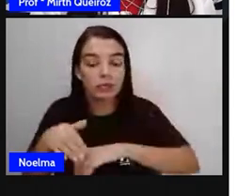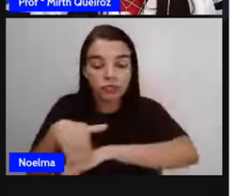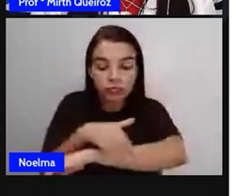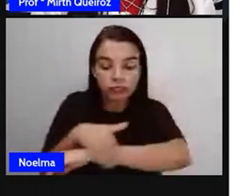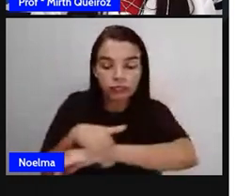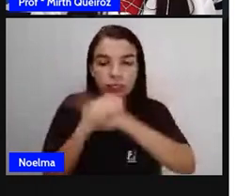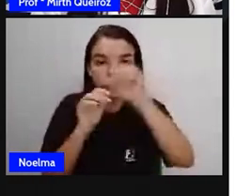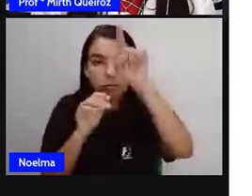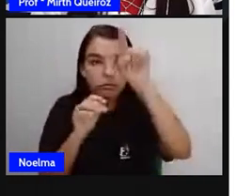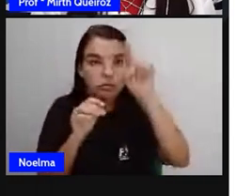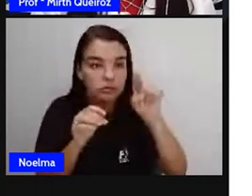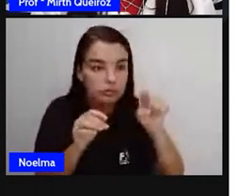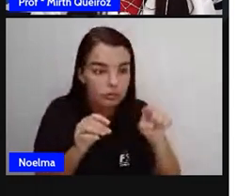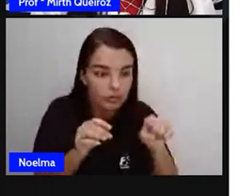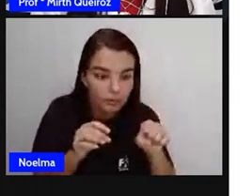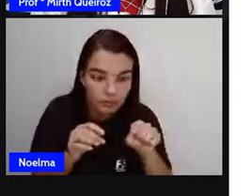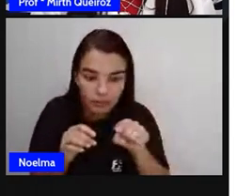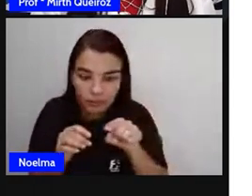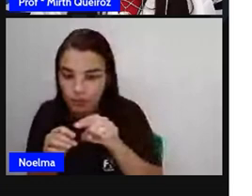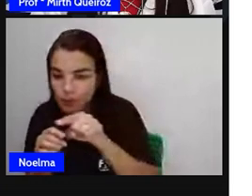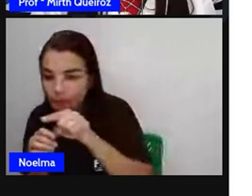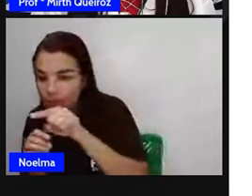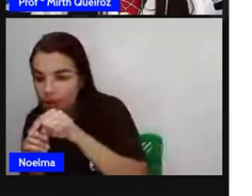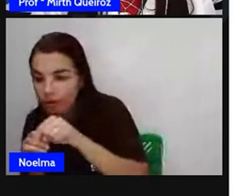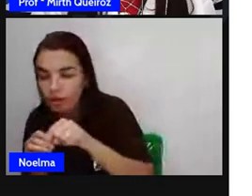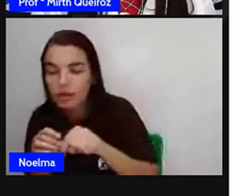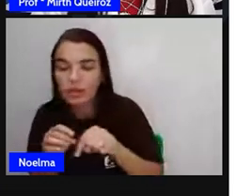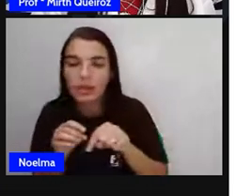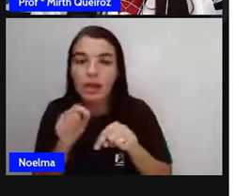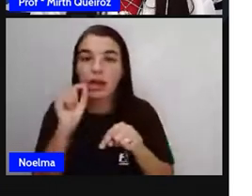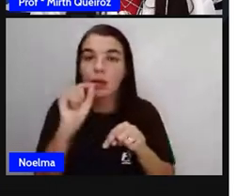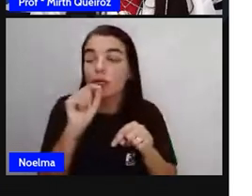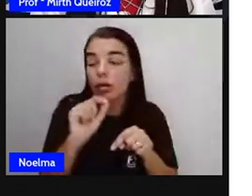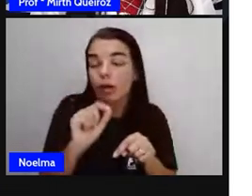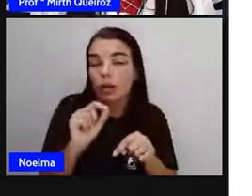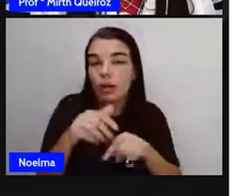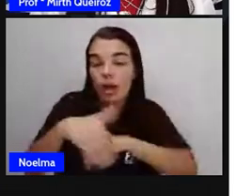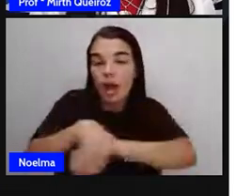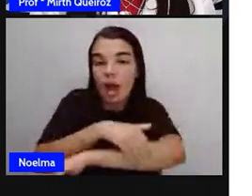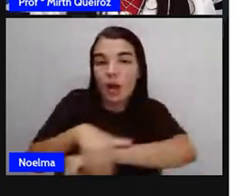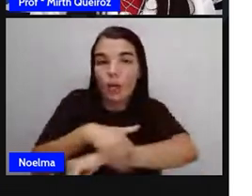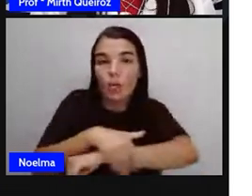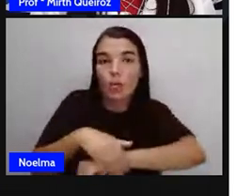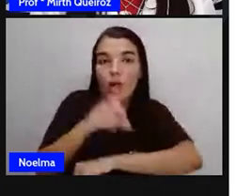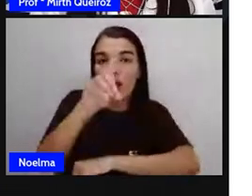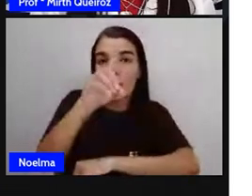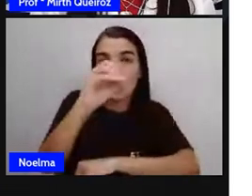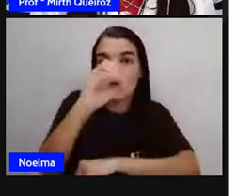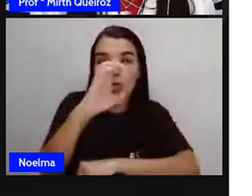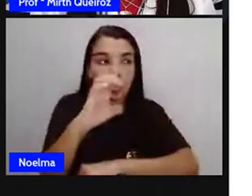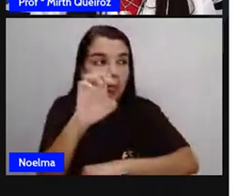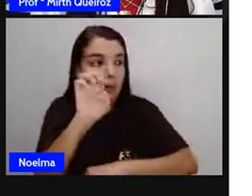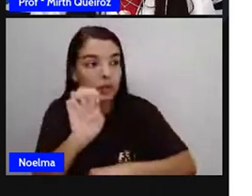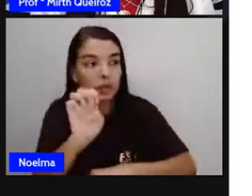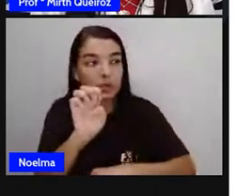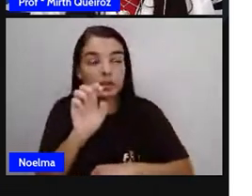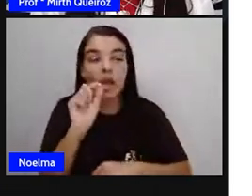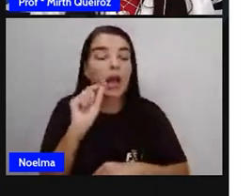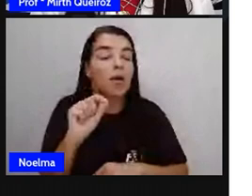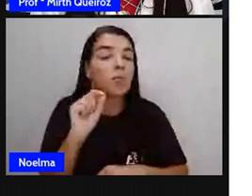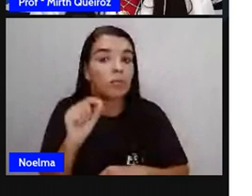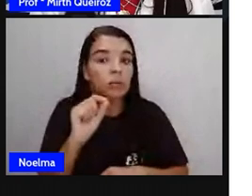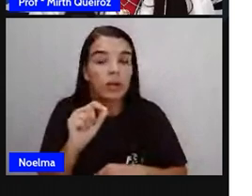A Rua Doce, ela é perpendicular à Rua Magia. Por quê? Porque dentro de um